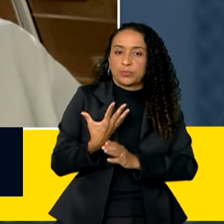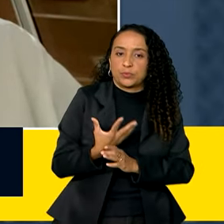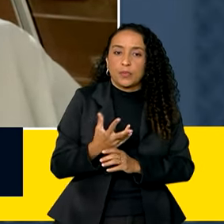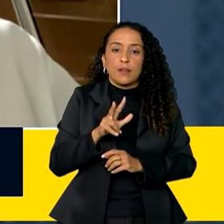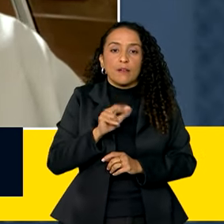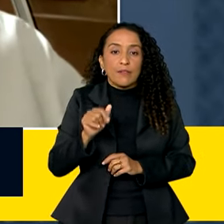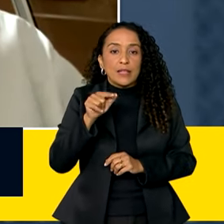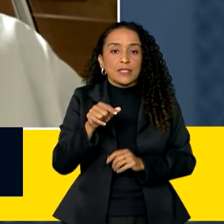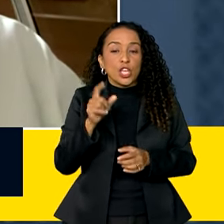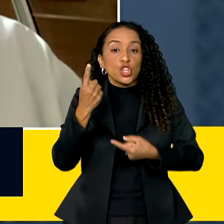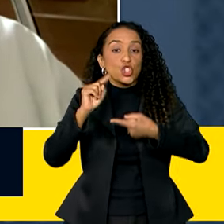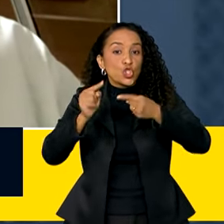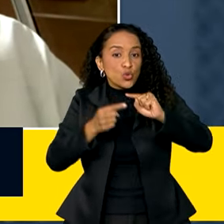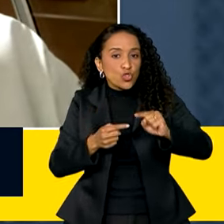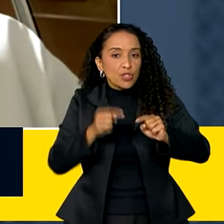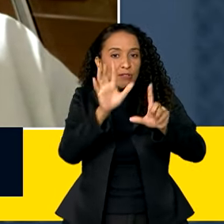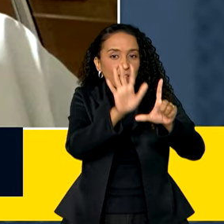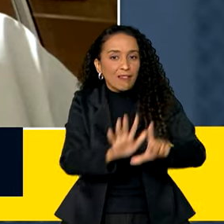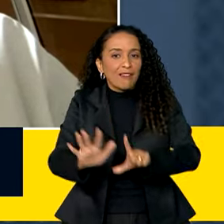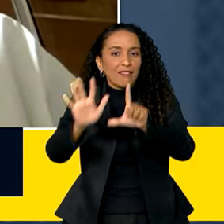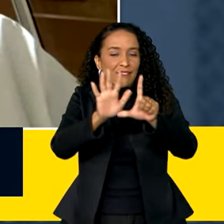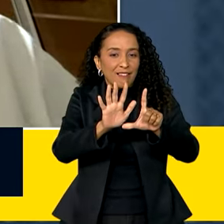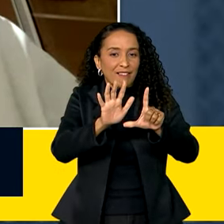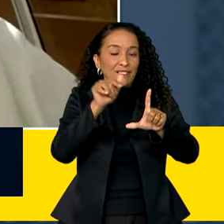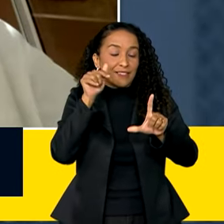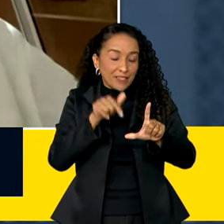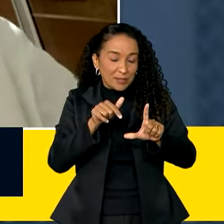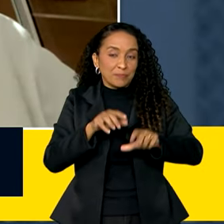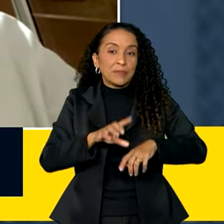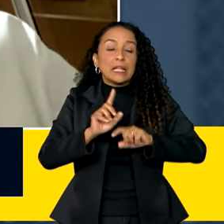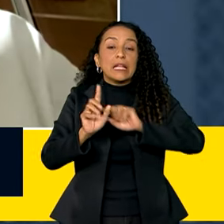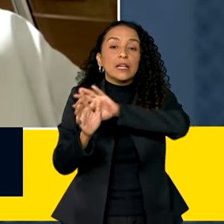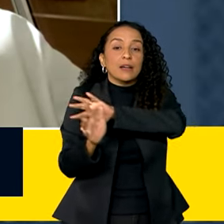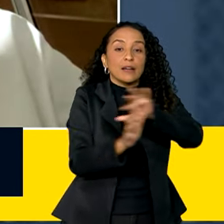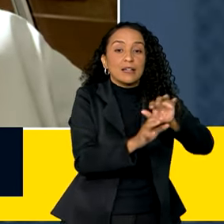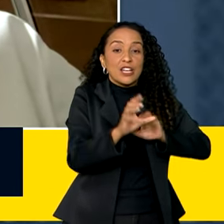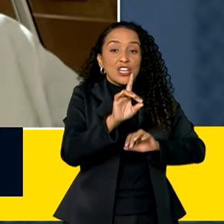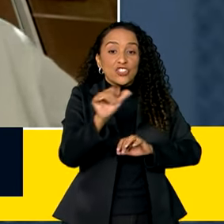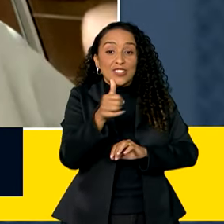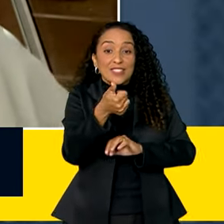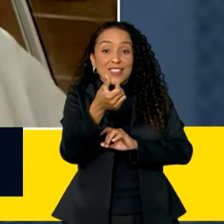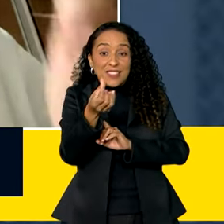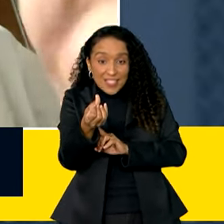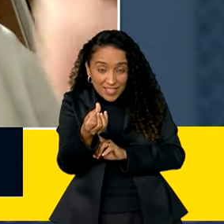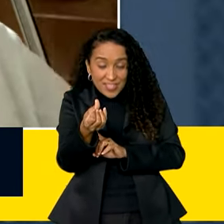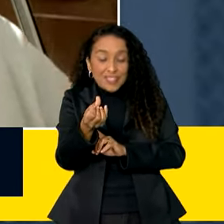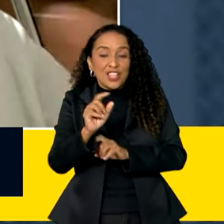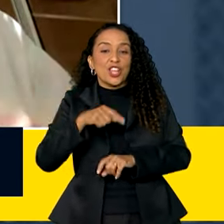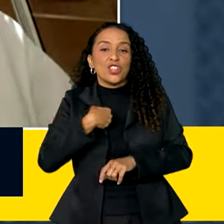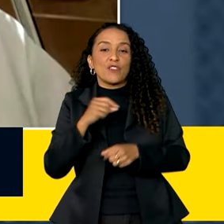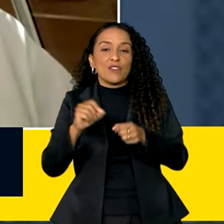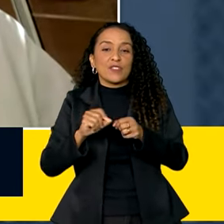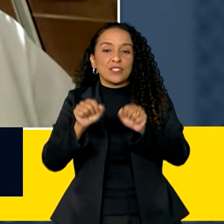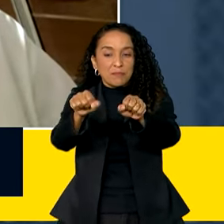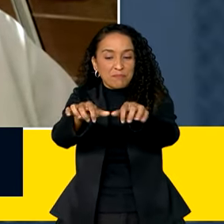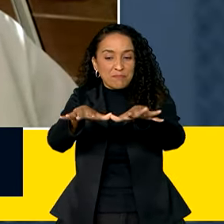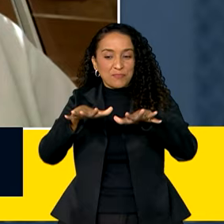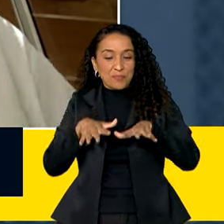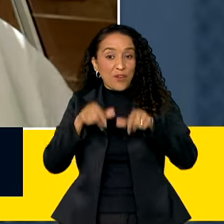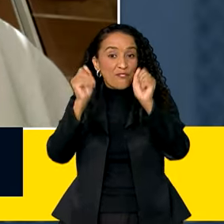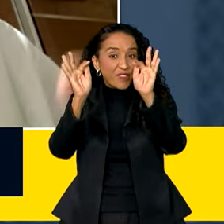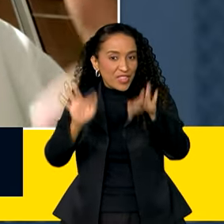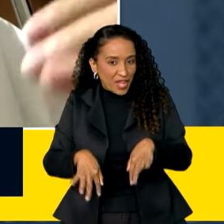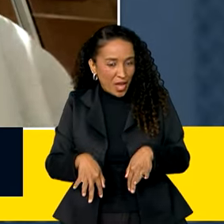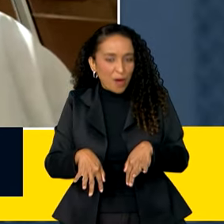será discutido na plataforma do Brasil Participativo. E no dia 16, a gente faz a plenária final